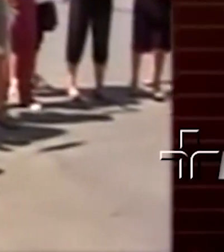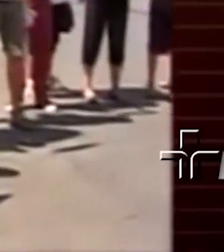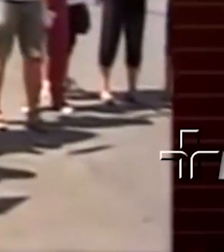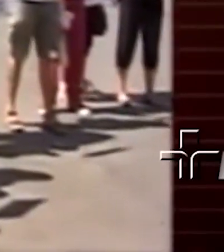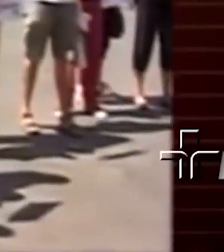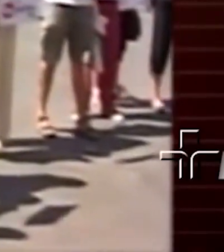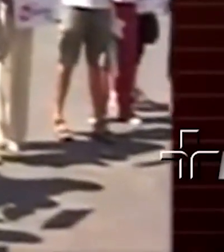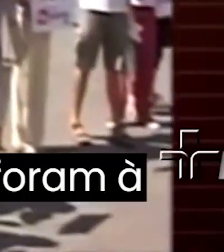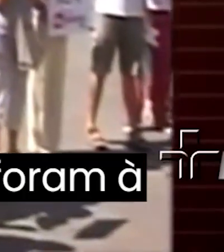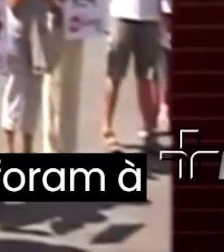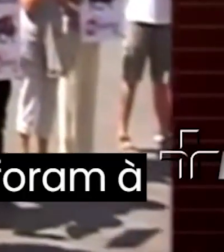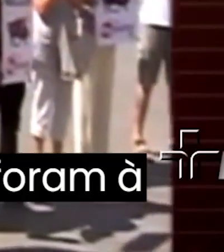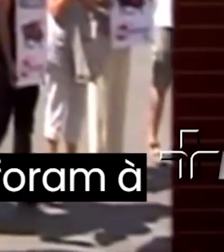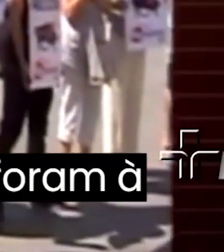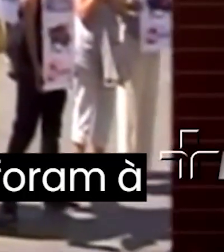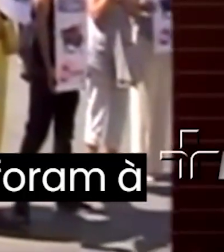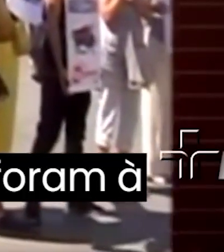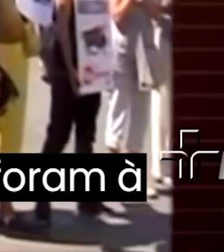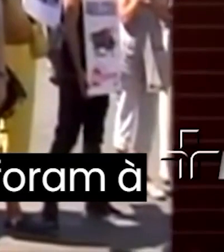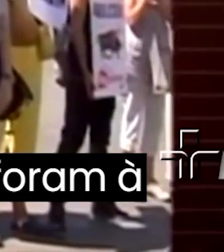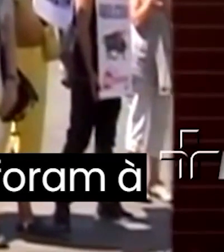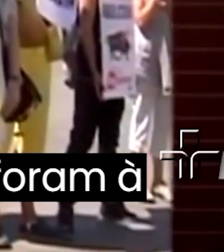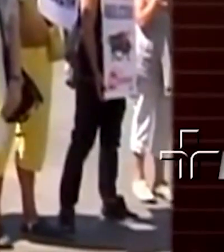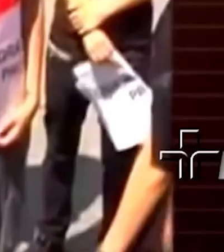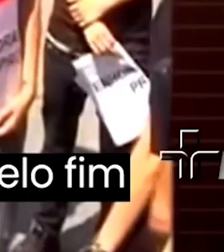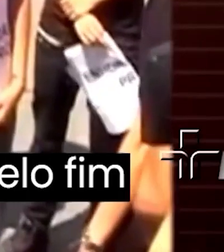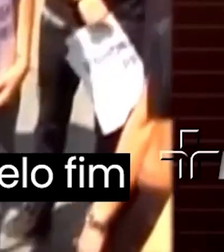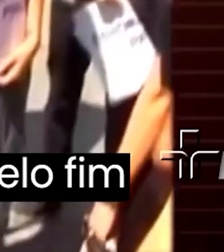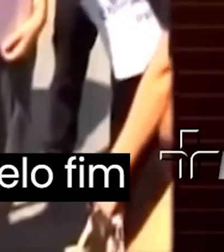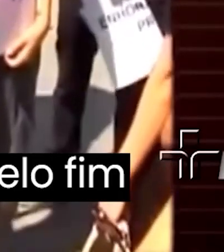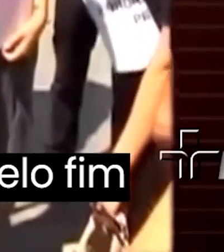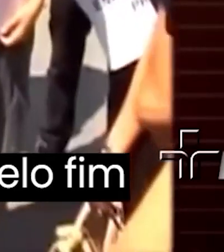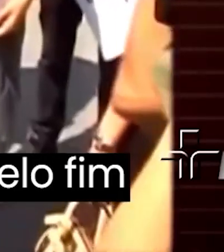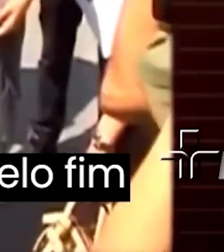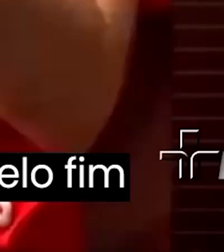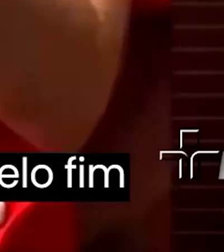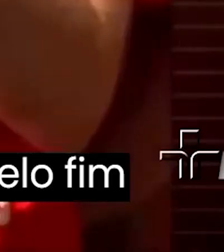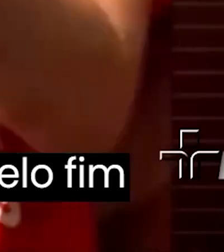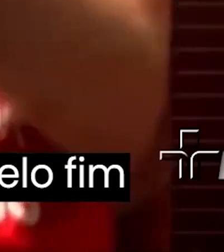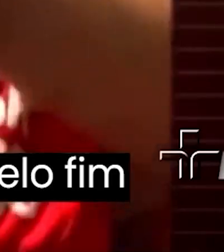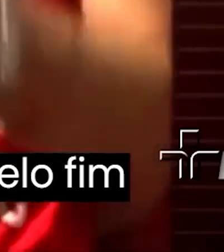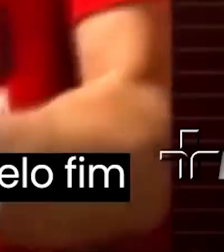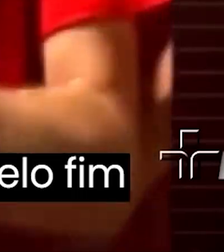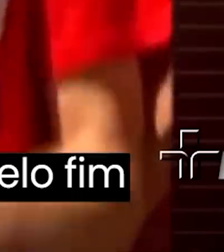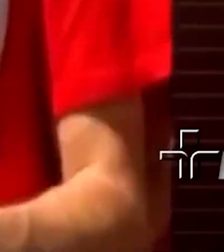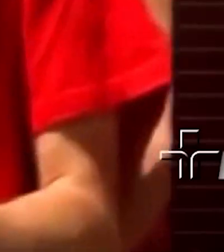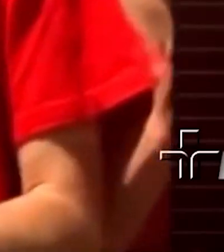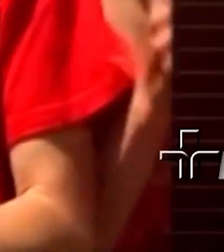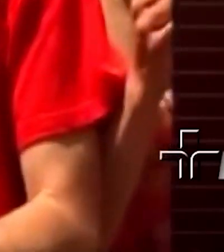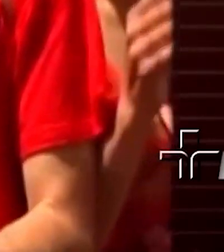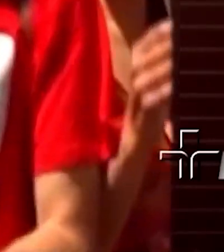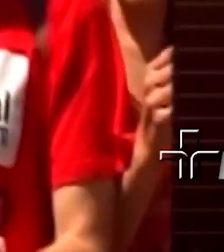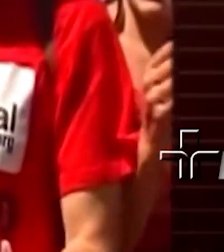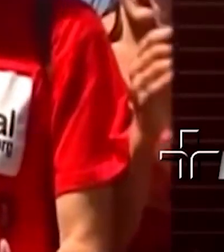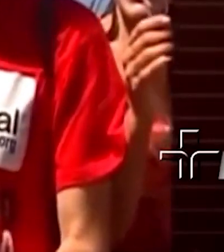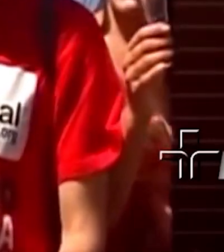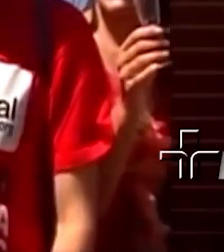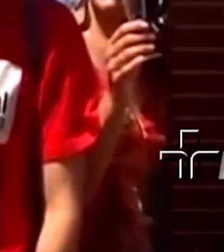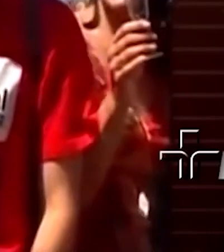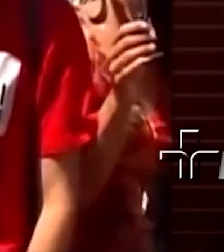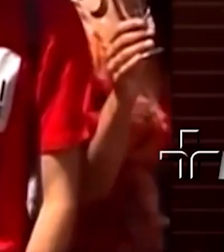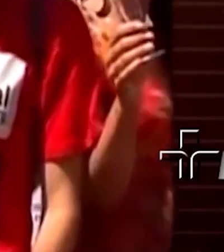e em julho em madrid estudantes foram à praça protestar e brindaram pelo fim dessa prática